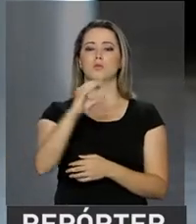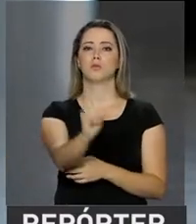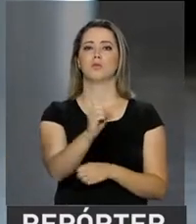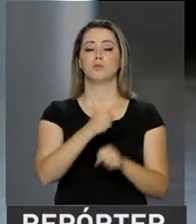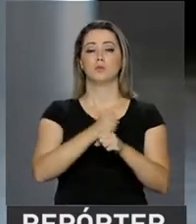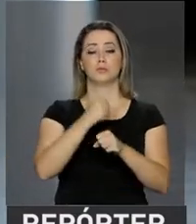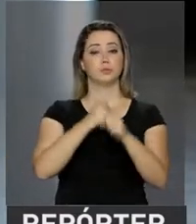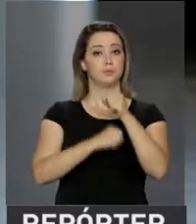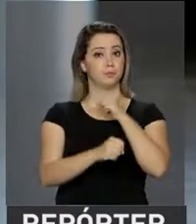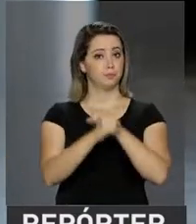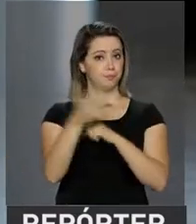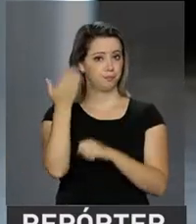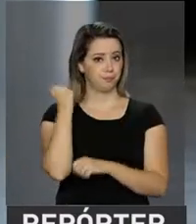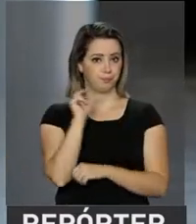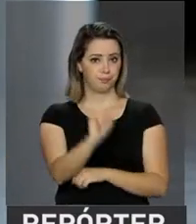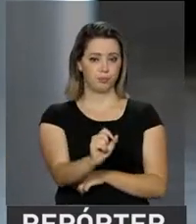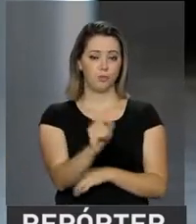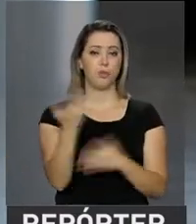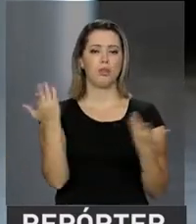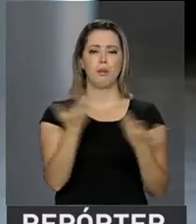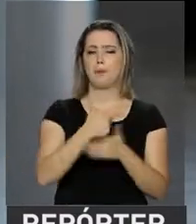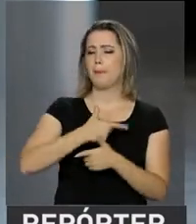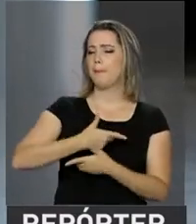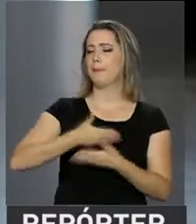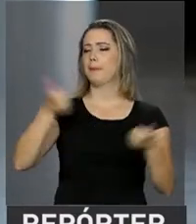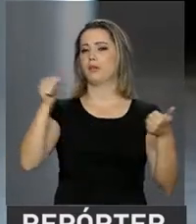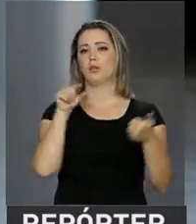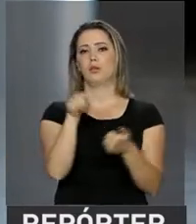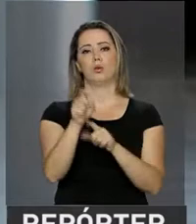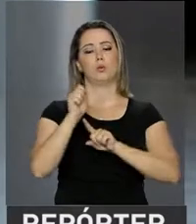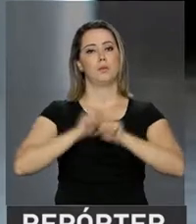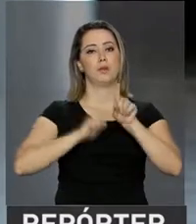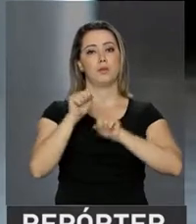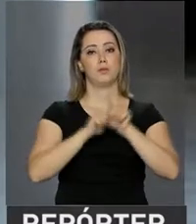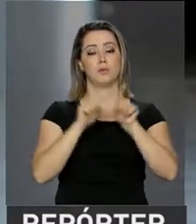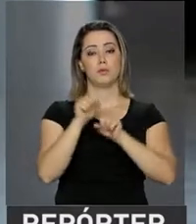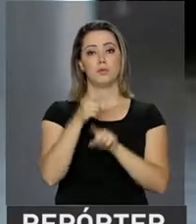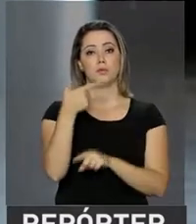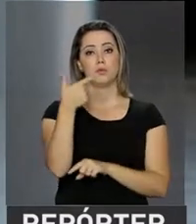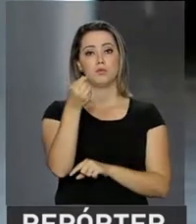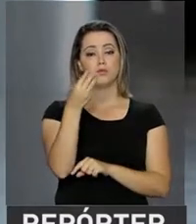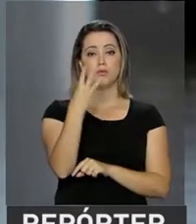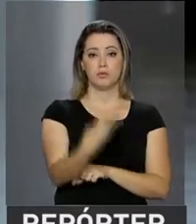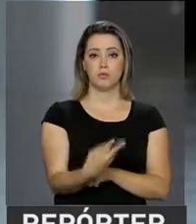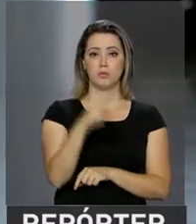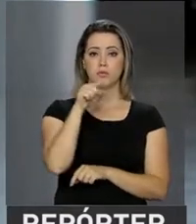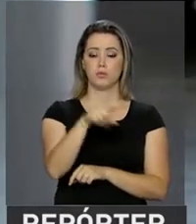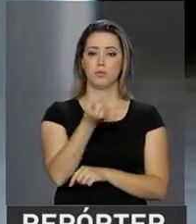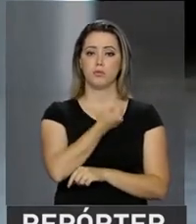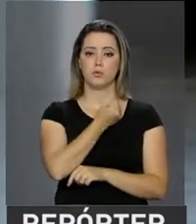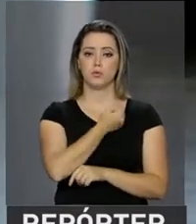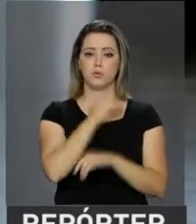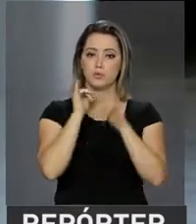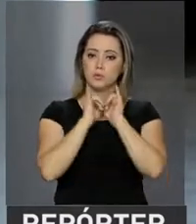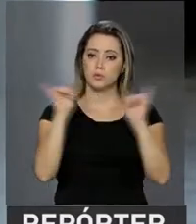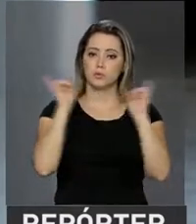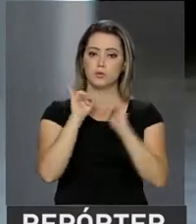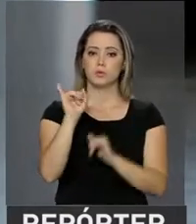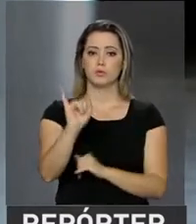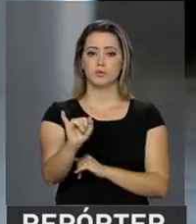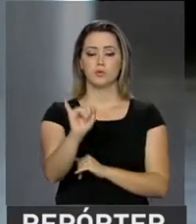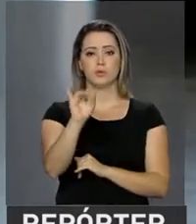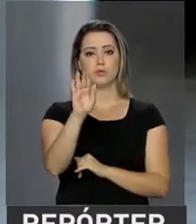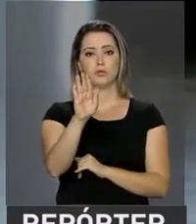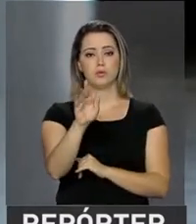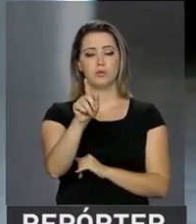do ano passado. Foi também o melhor desempenho para o mês desde 2013. Os dados foram divulgados pelo IBGE.